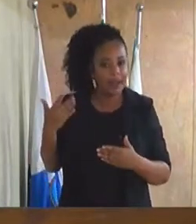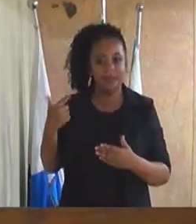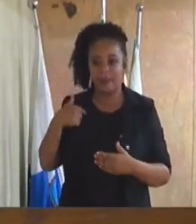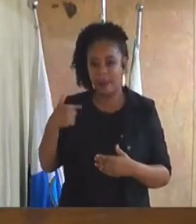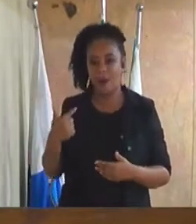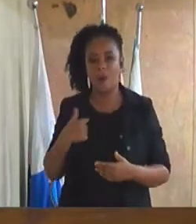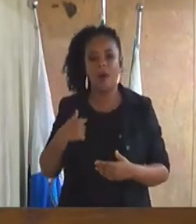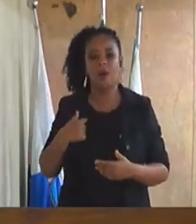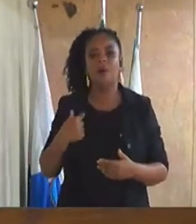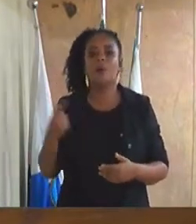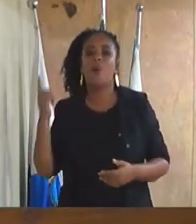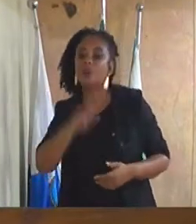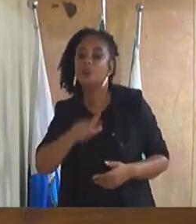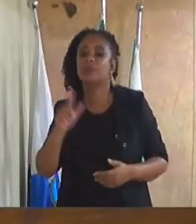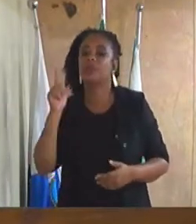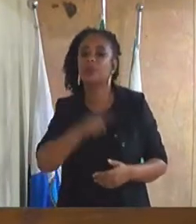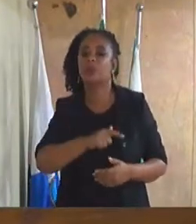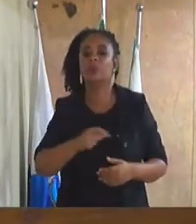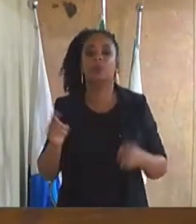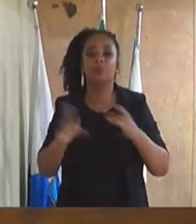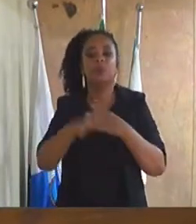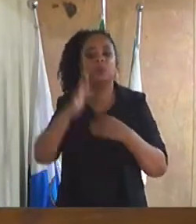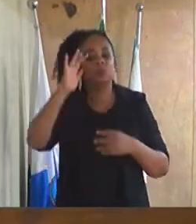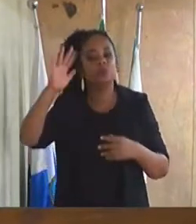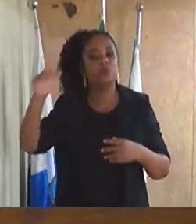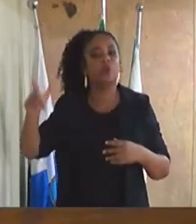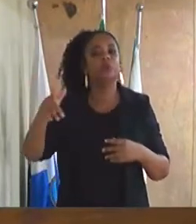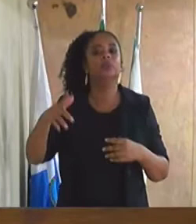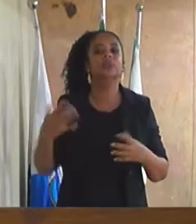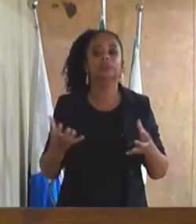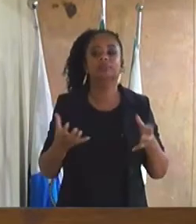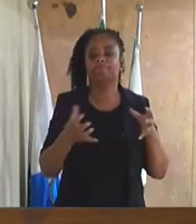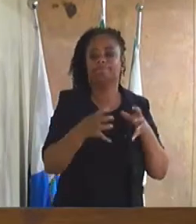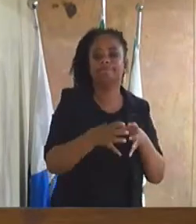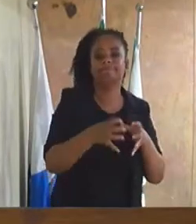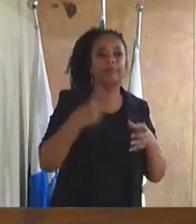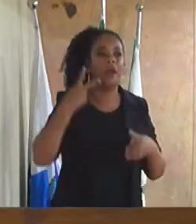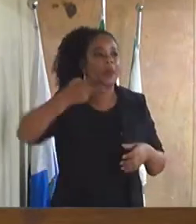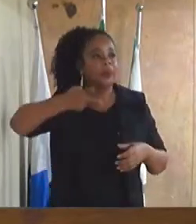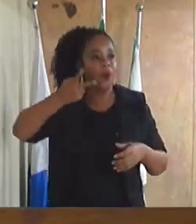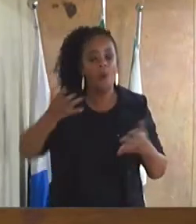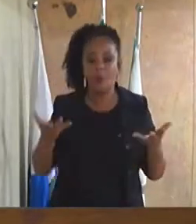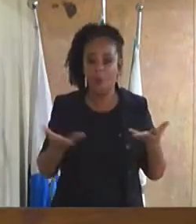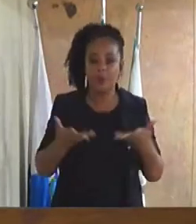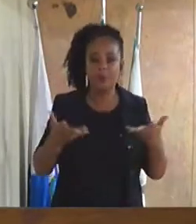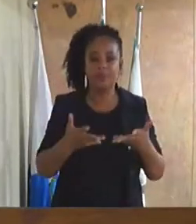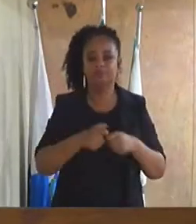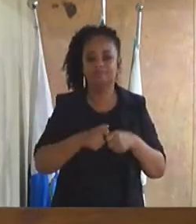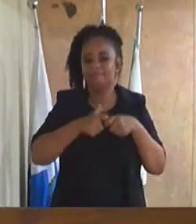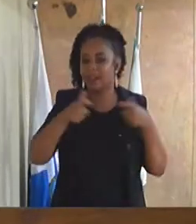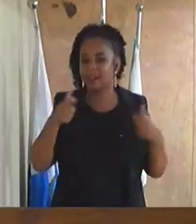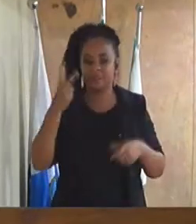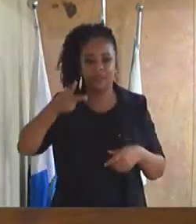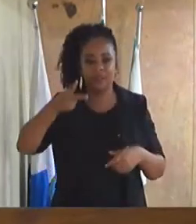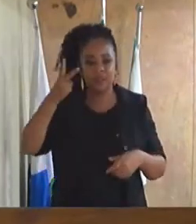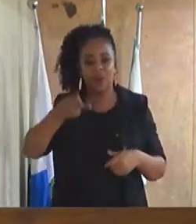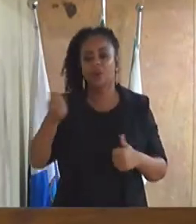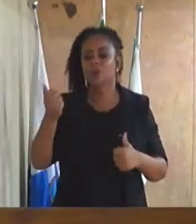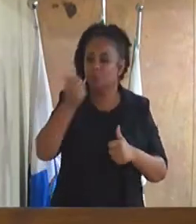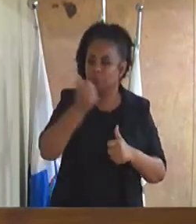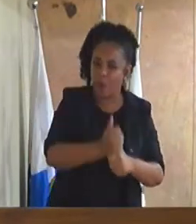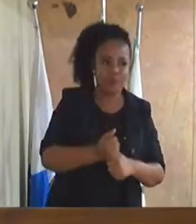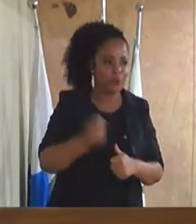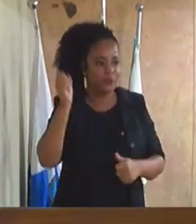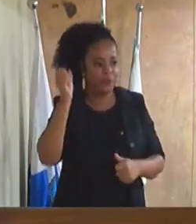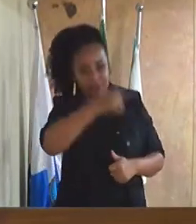de ser parlamentar e hoje com certeza vai ser um grande vereador substituindo a altura do